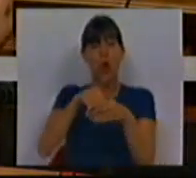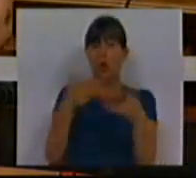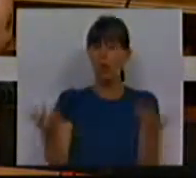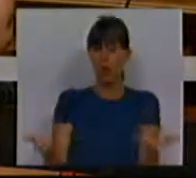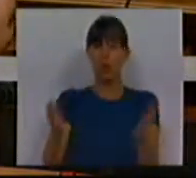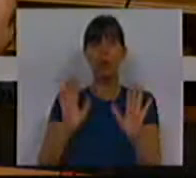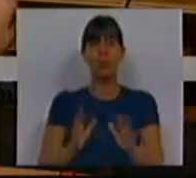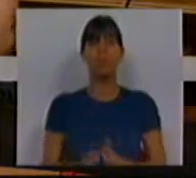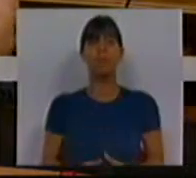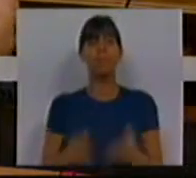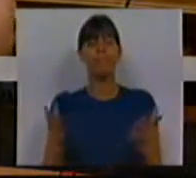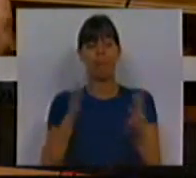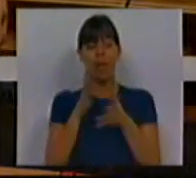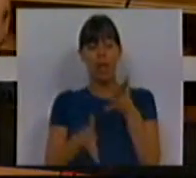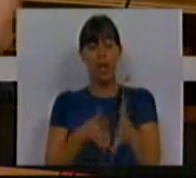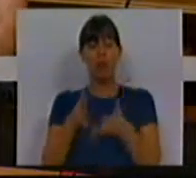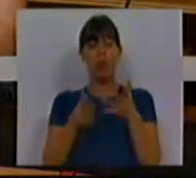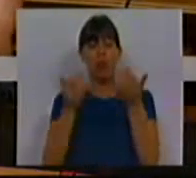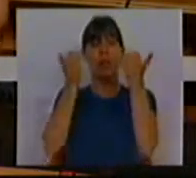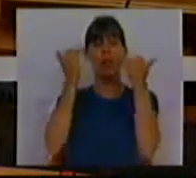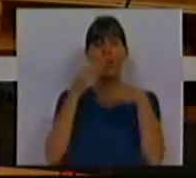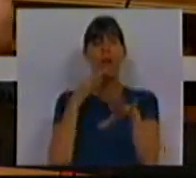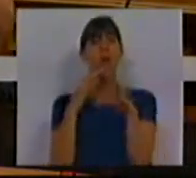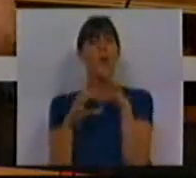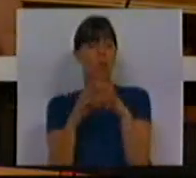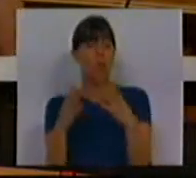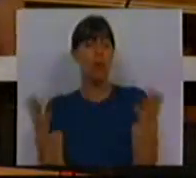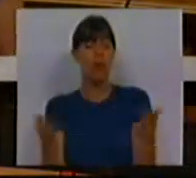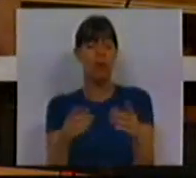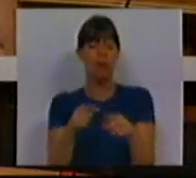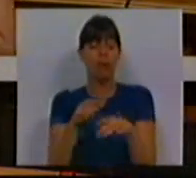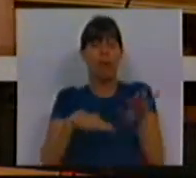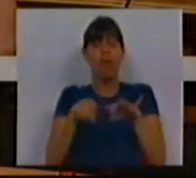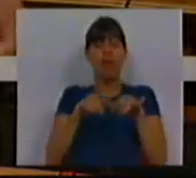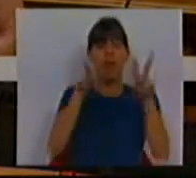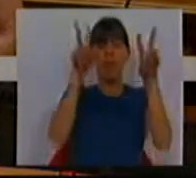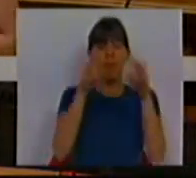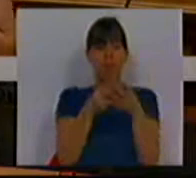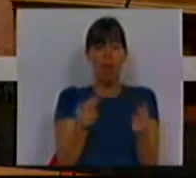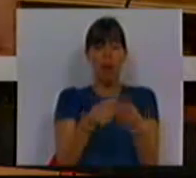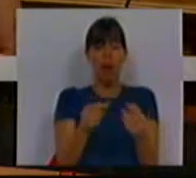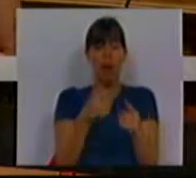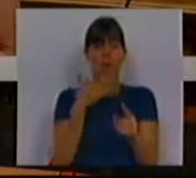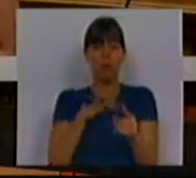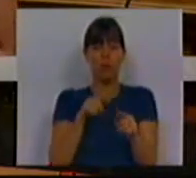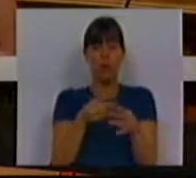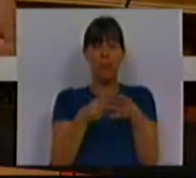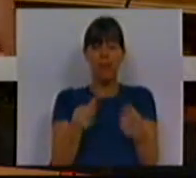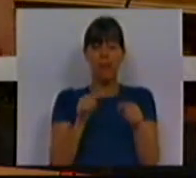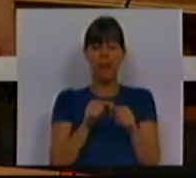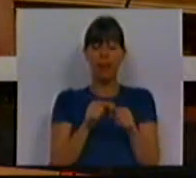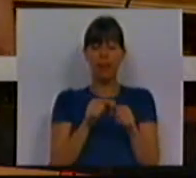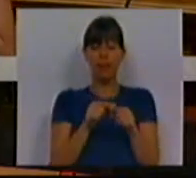A indústria de informação e comunicação usa matéria-prima e essa matéria-prima